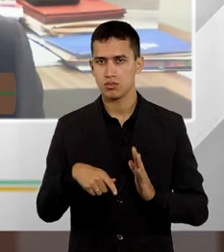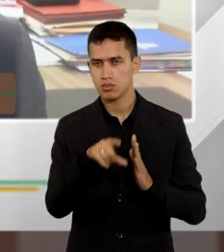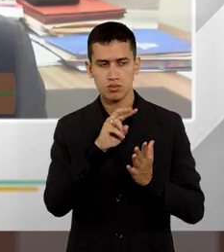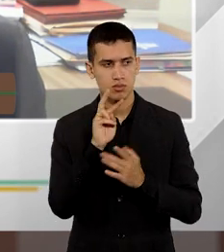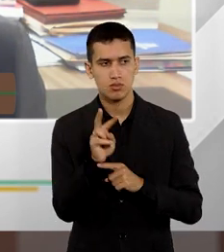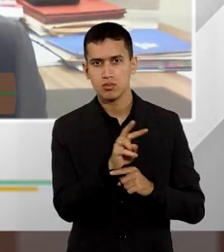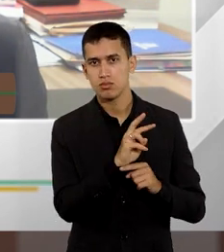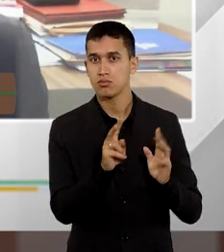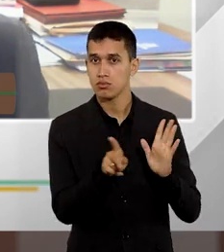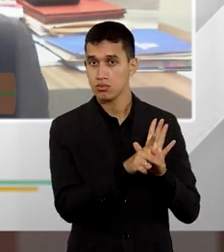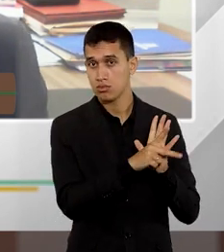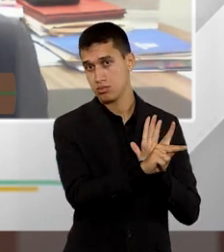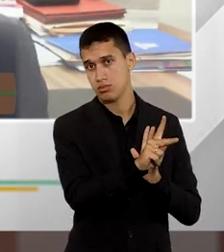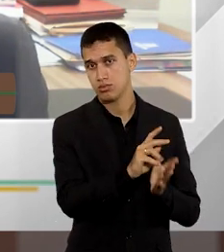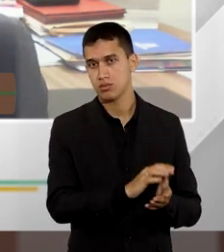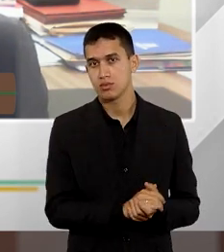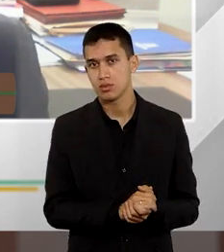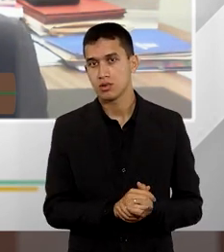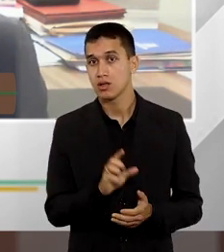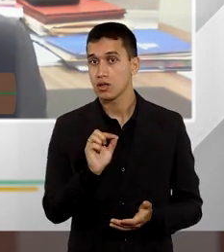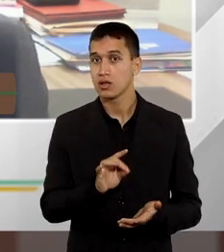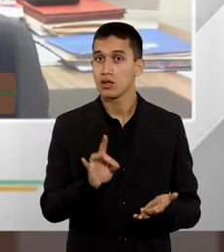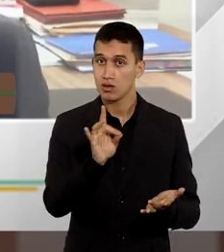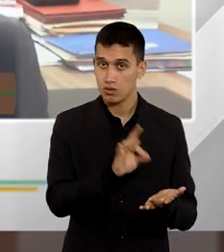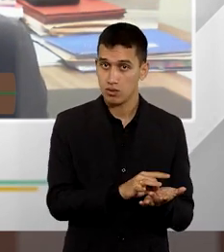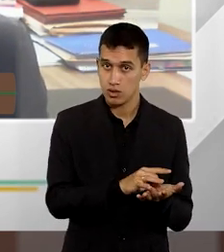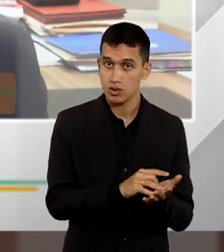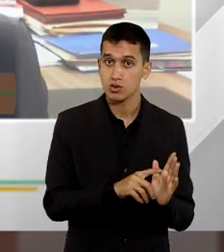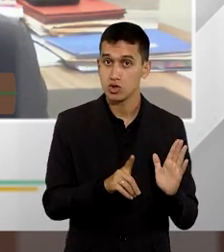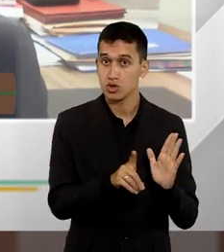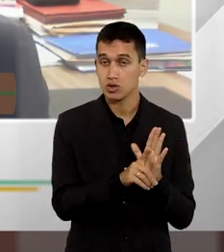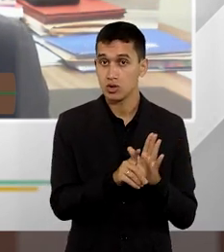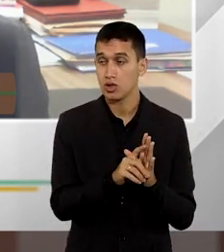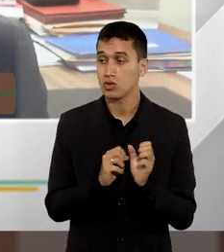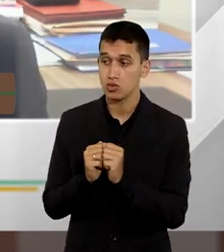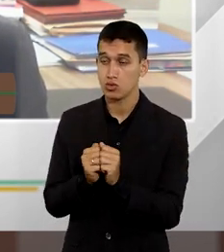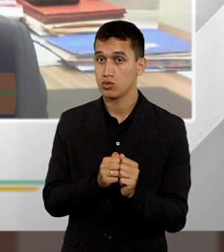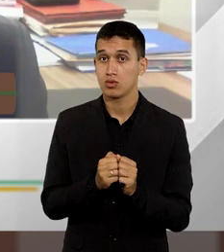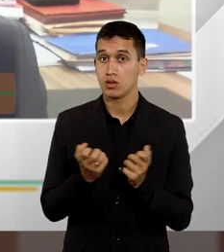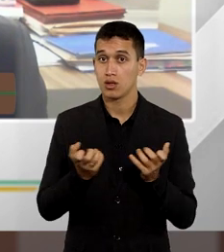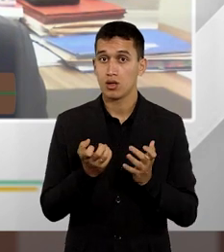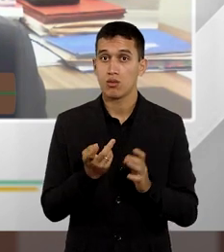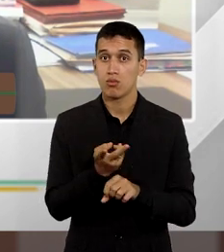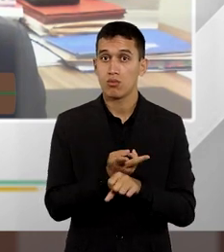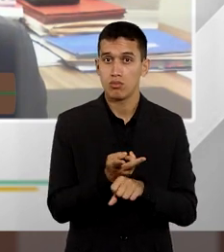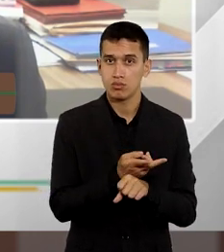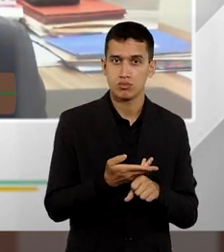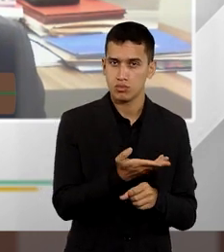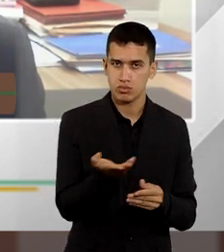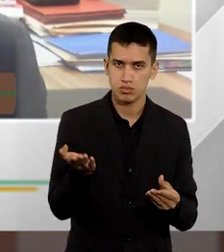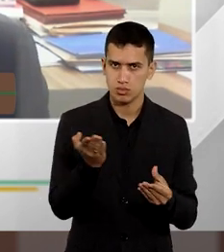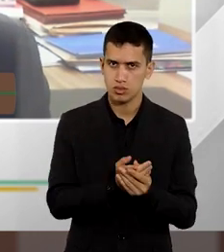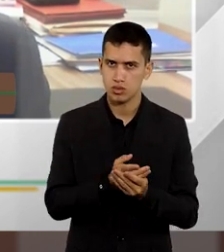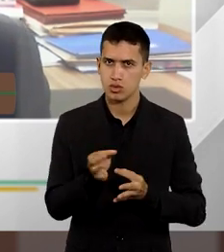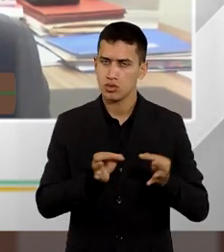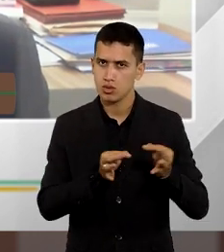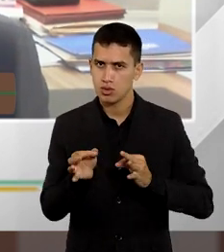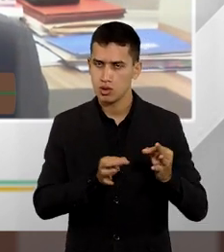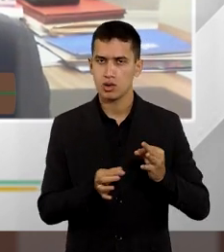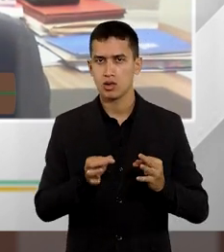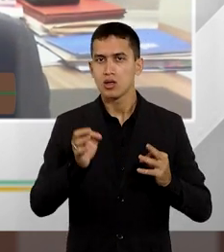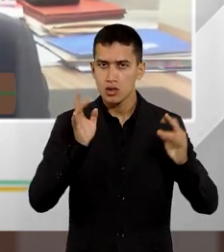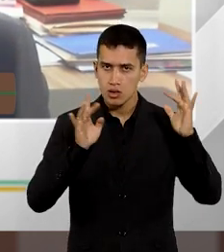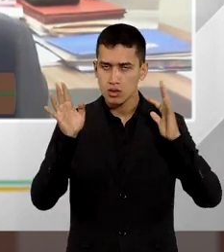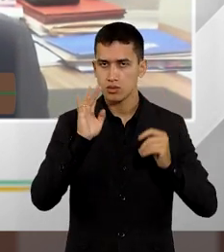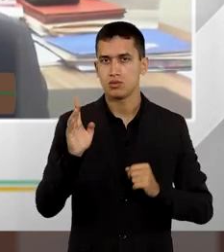previsão própria, que, na verdade, o direito coletivo busca estimular que esse tipo de ações sejam ajuizadas para tutelar